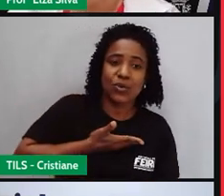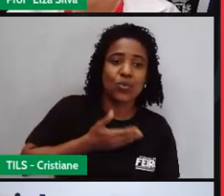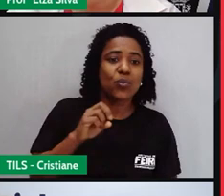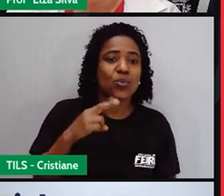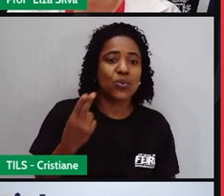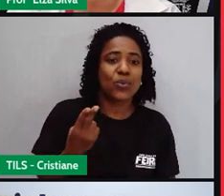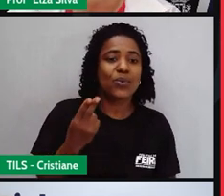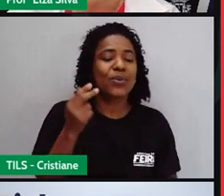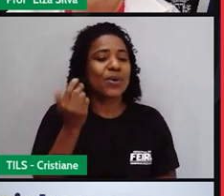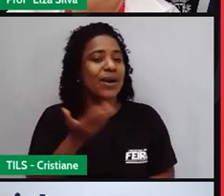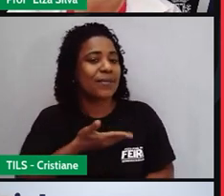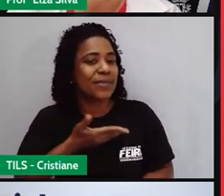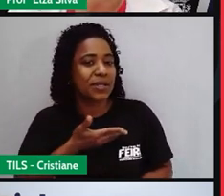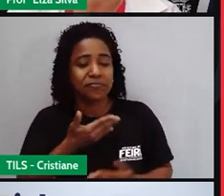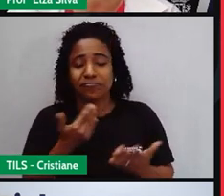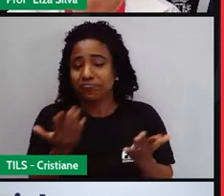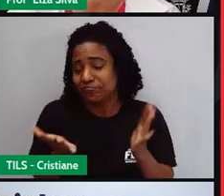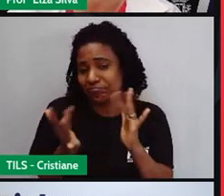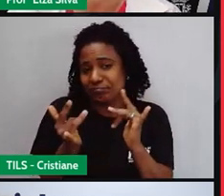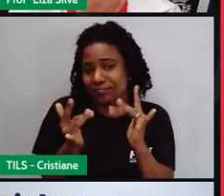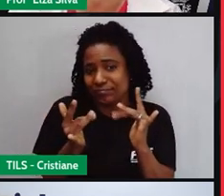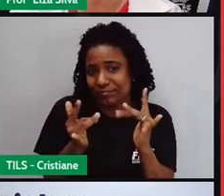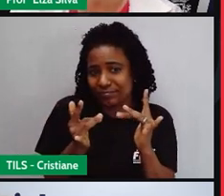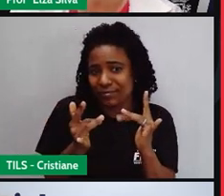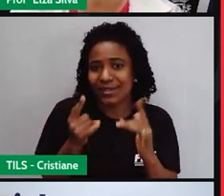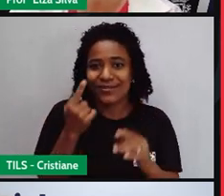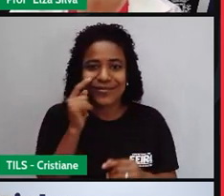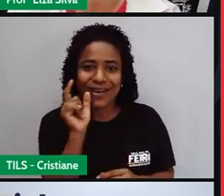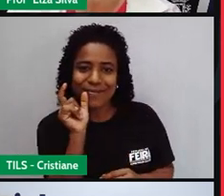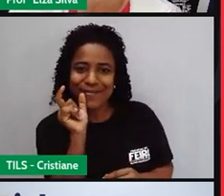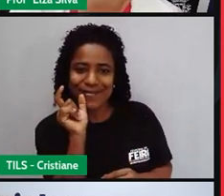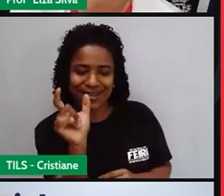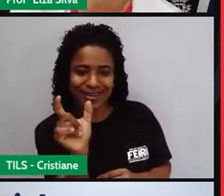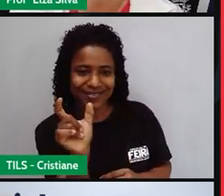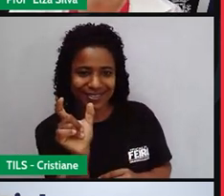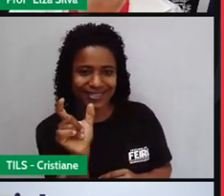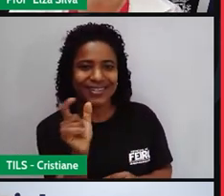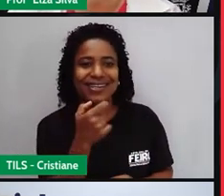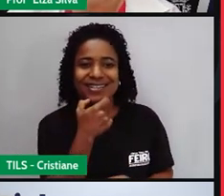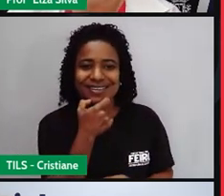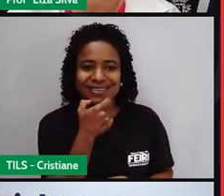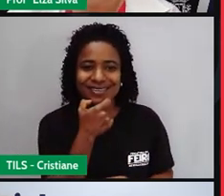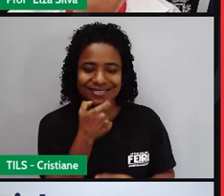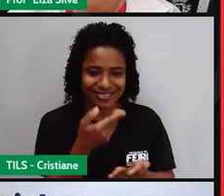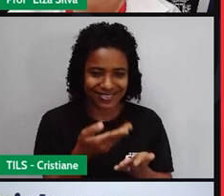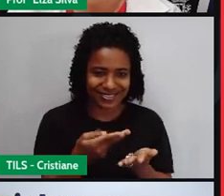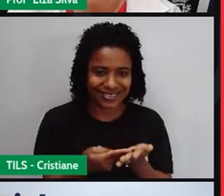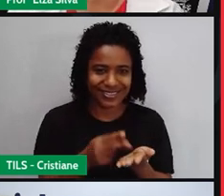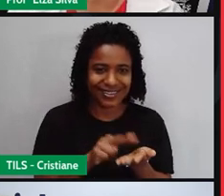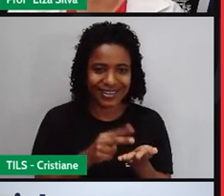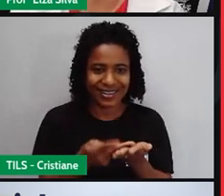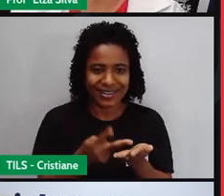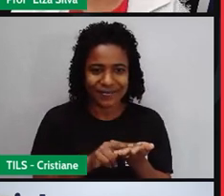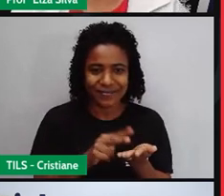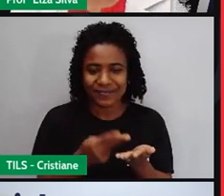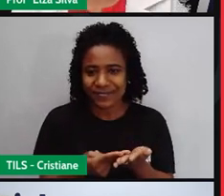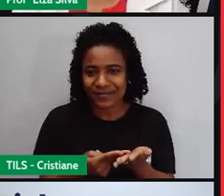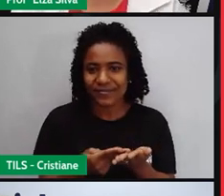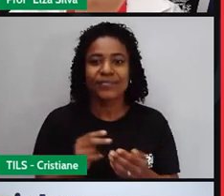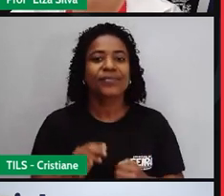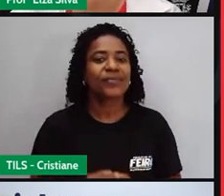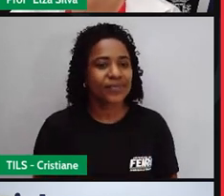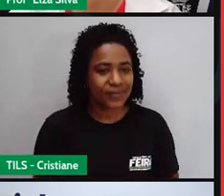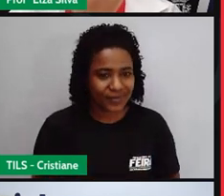inglês friend. Namorado boyfriend namorada que é o friend. E o que mais, teacher,